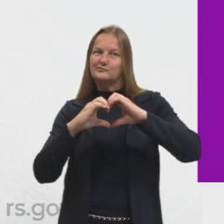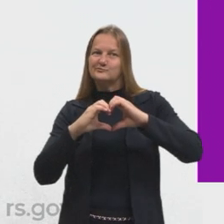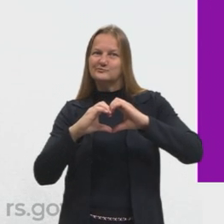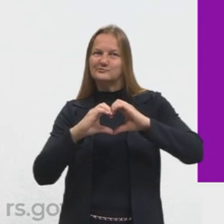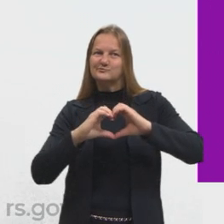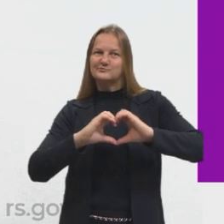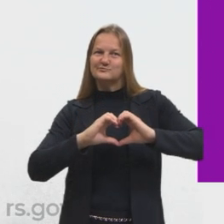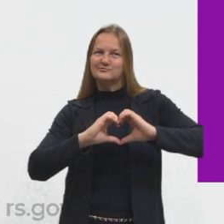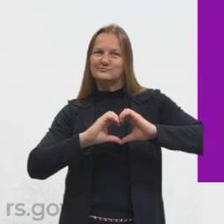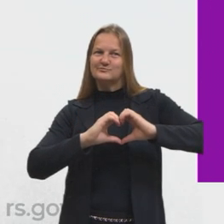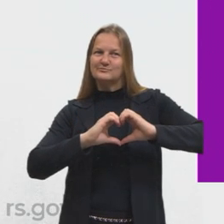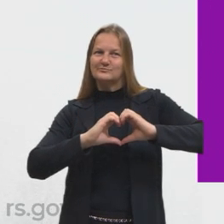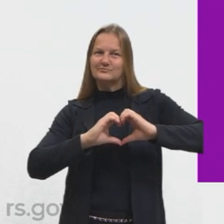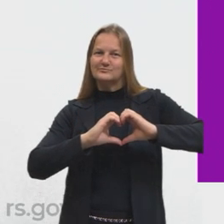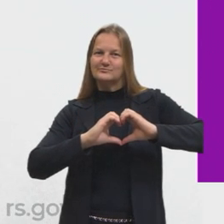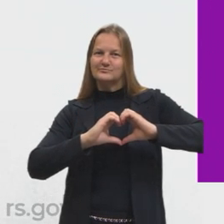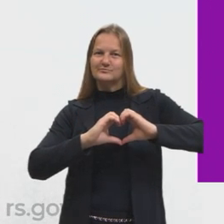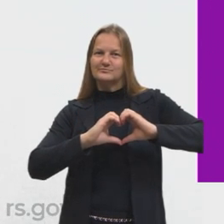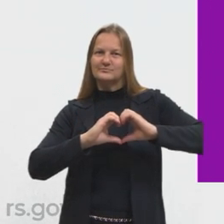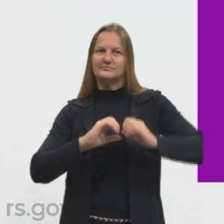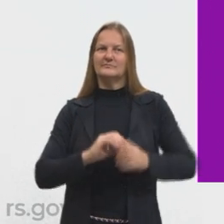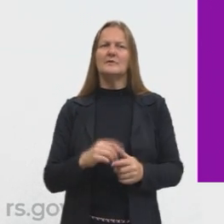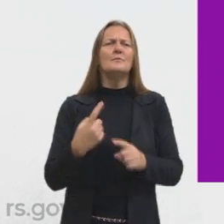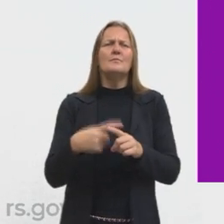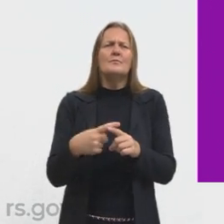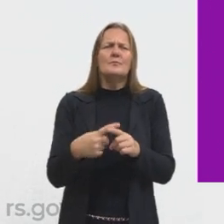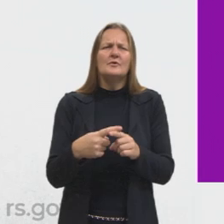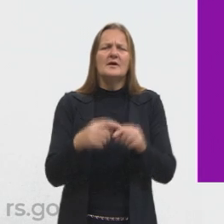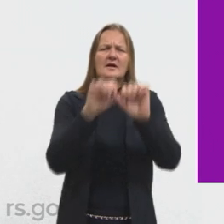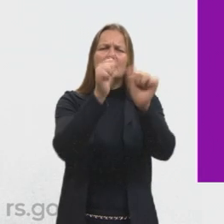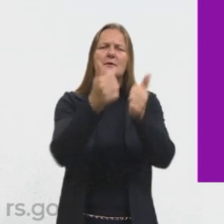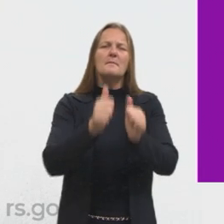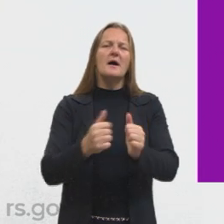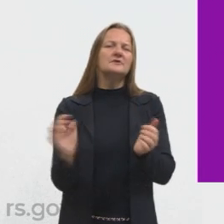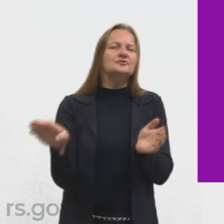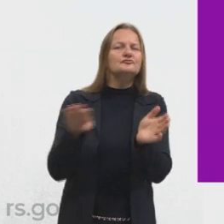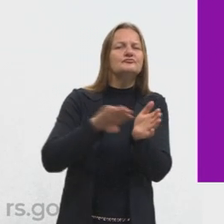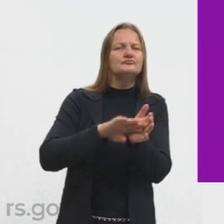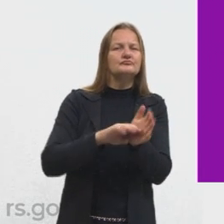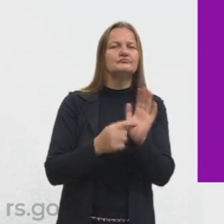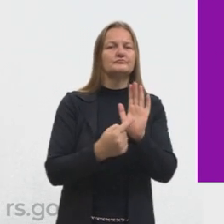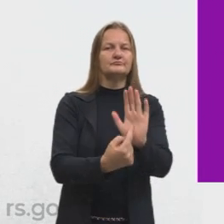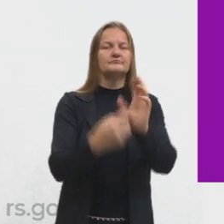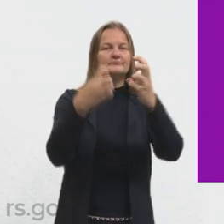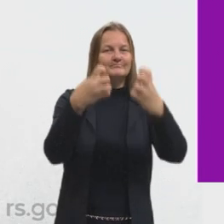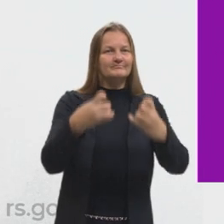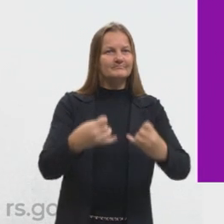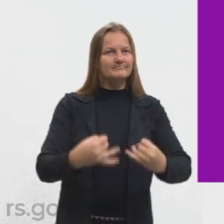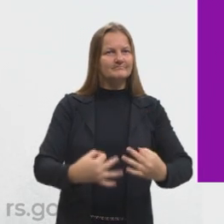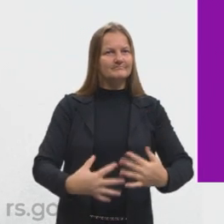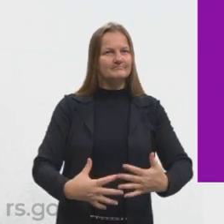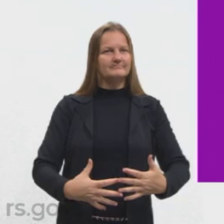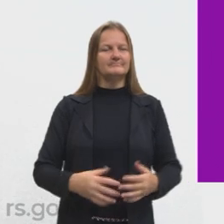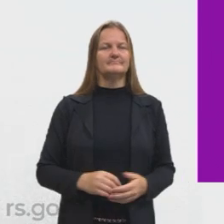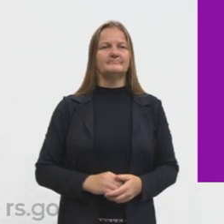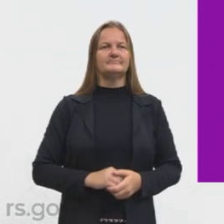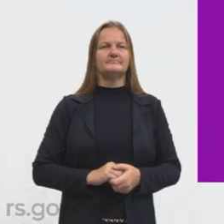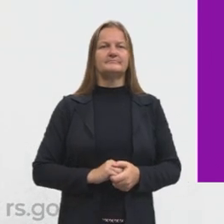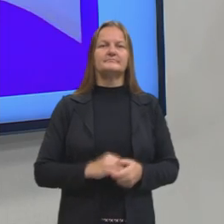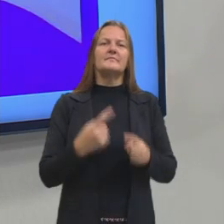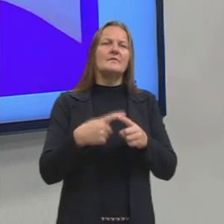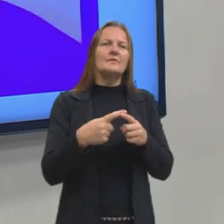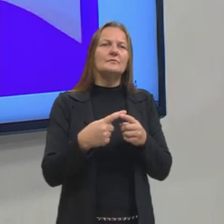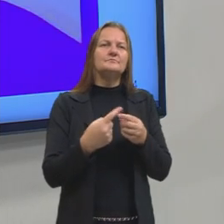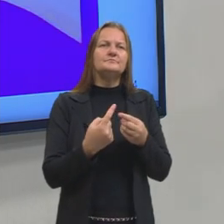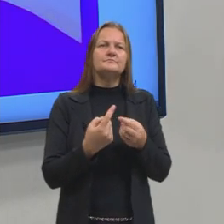desenho de um coração. Por que eu trouxe essa imagem? Porque eu acho que ela é uma boa maneira de a gente começar esse questionamento